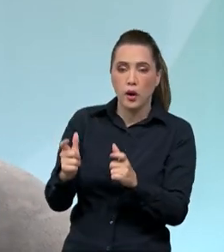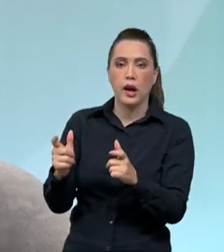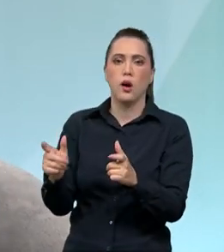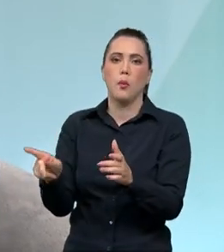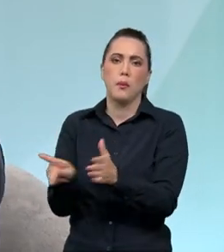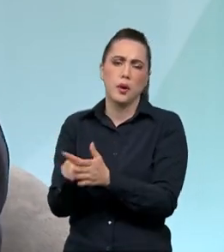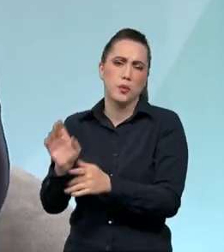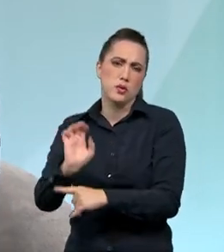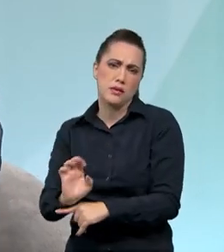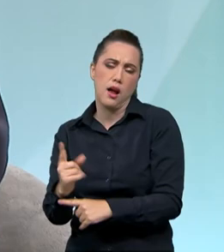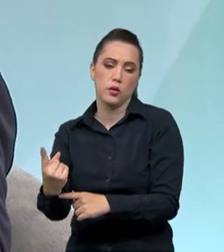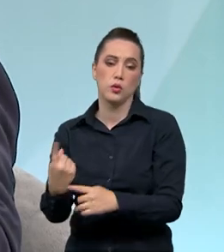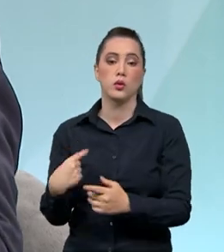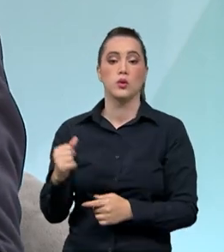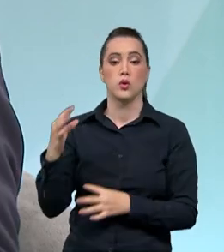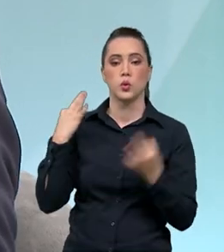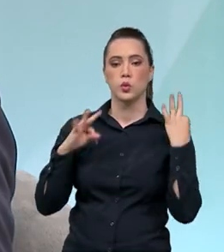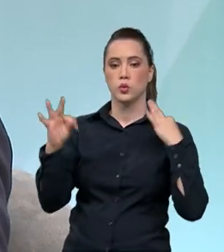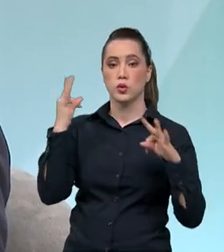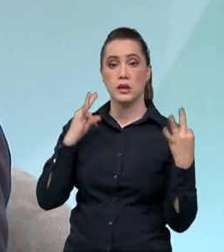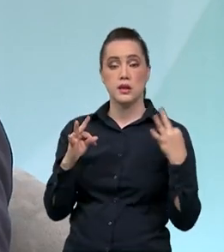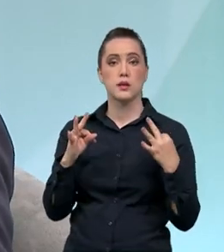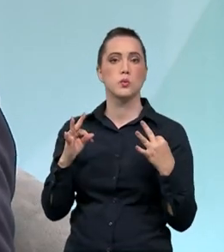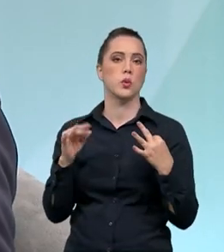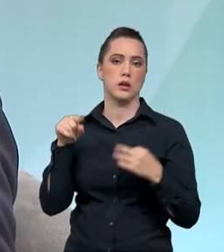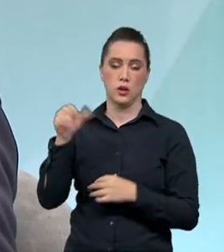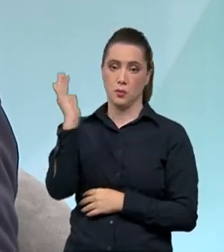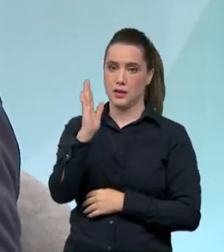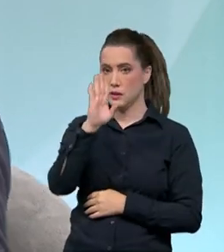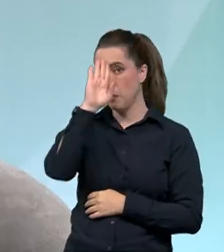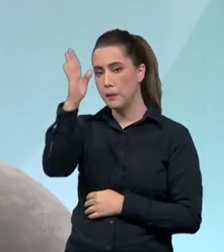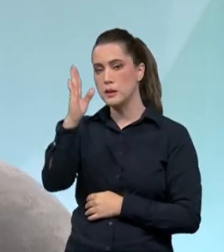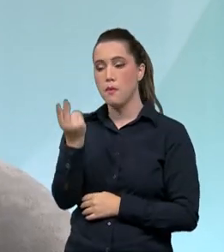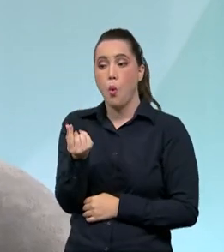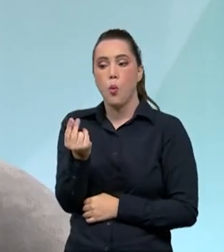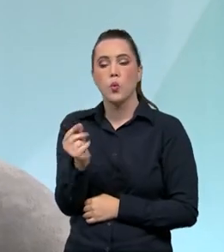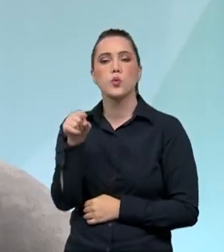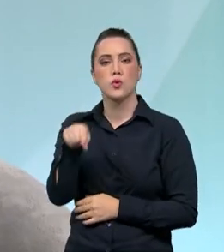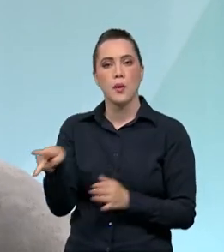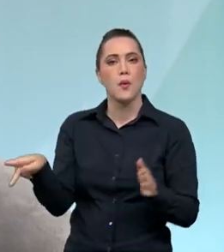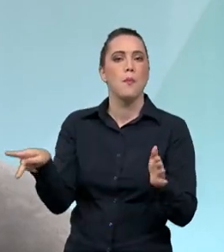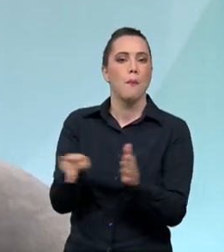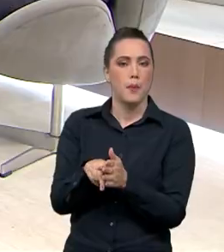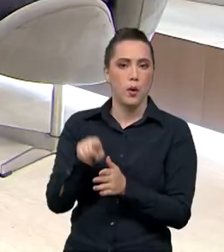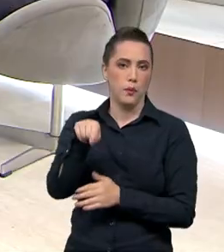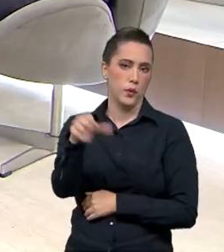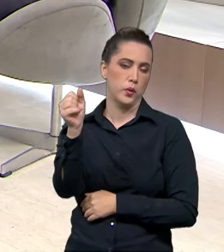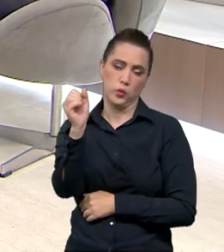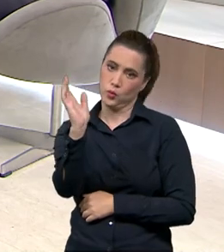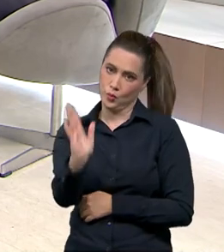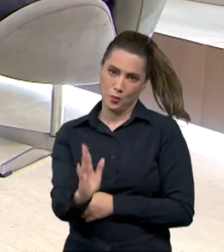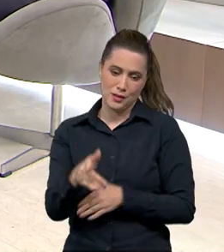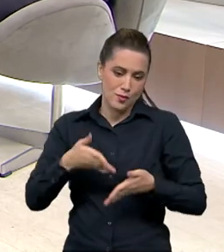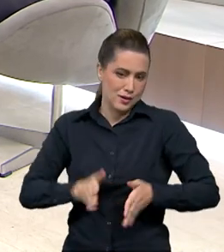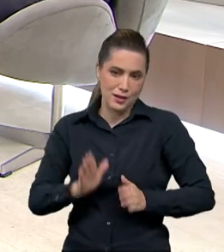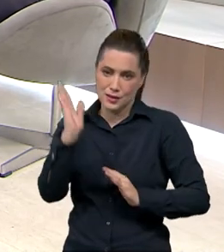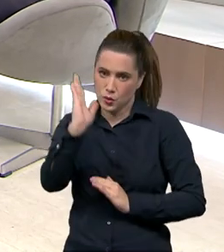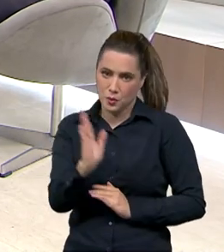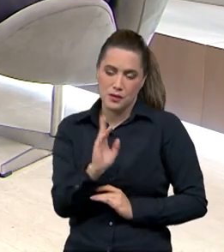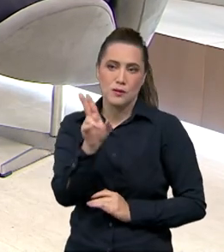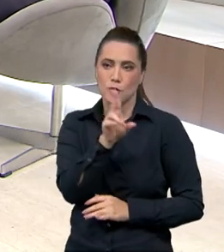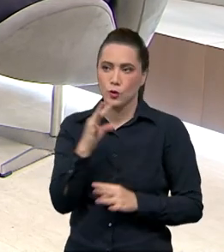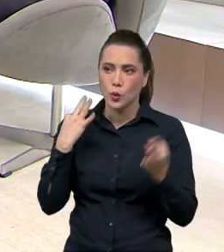no fundo, aqui no Brasil, é sustentado pelo turismo interno e ele é ampliado com o turismo internacional. Mas, como eu estava te dizendo,